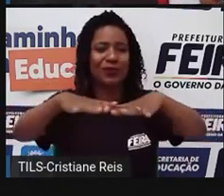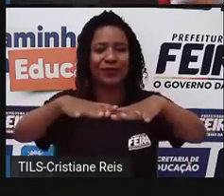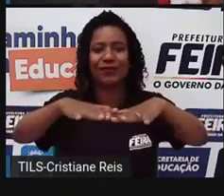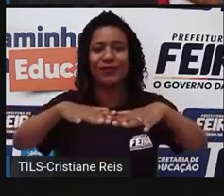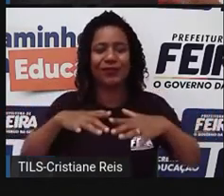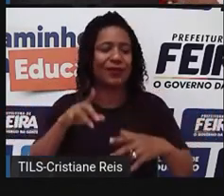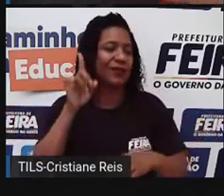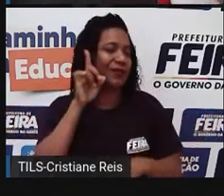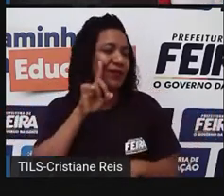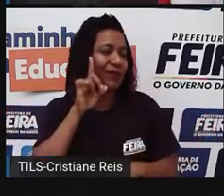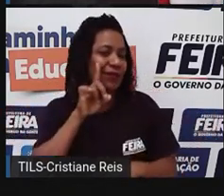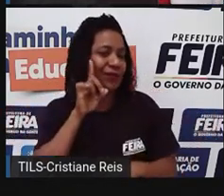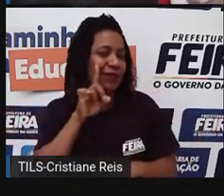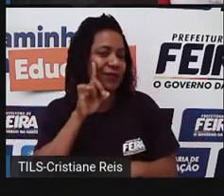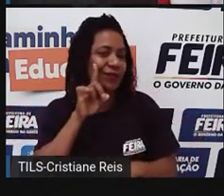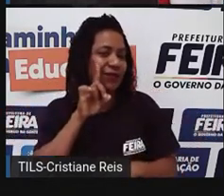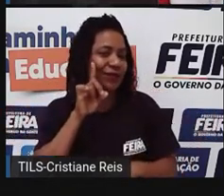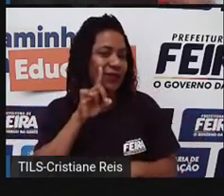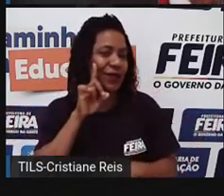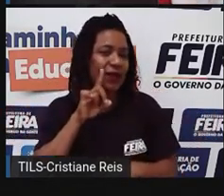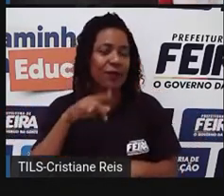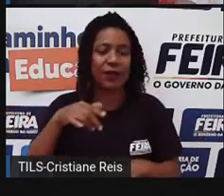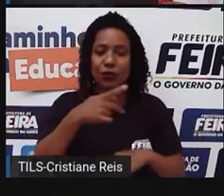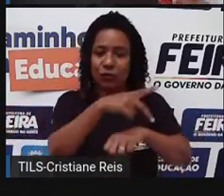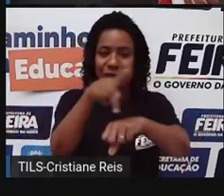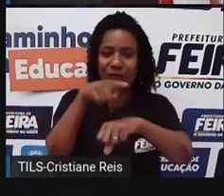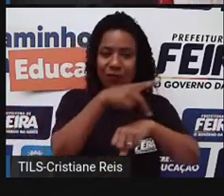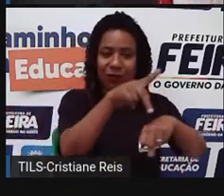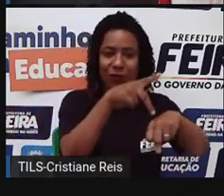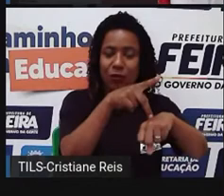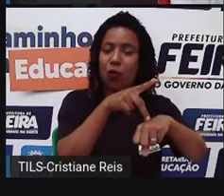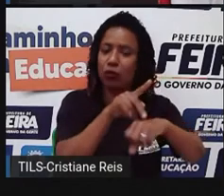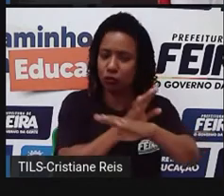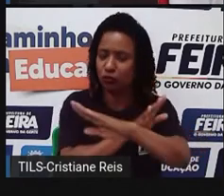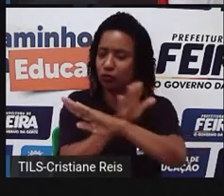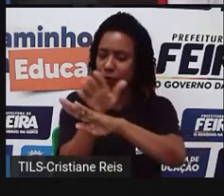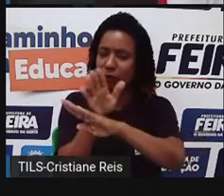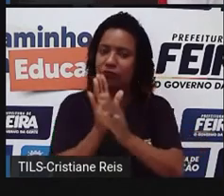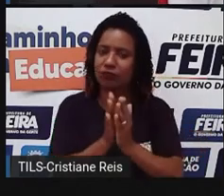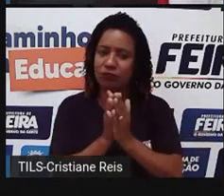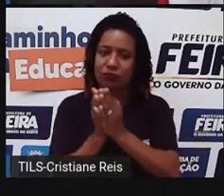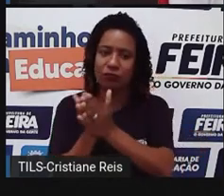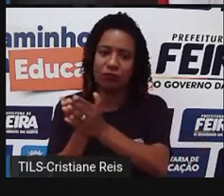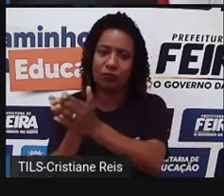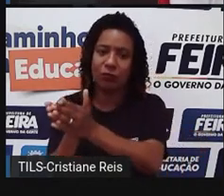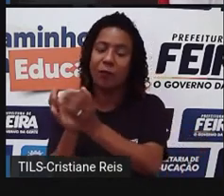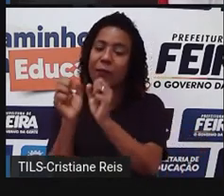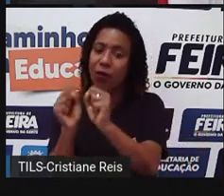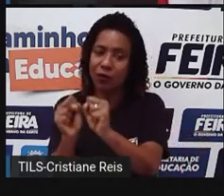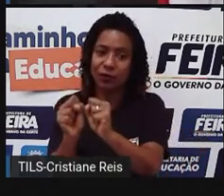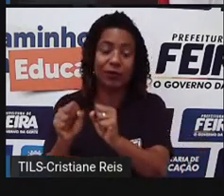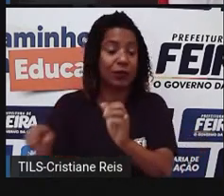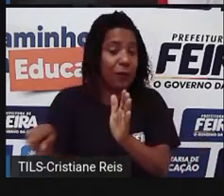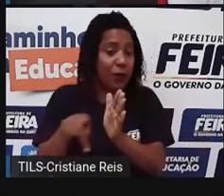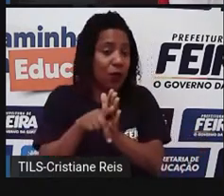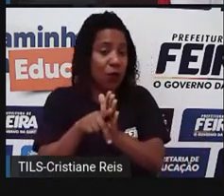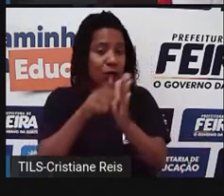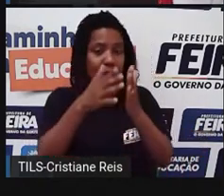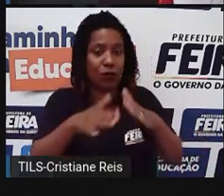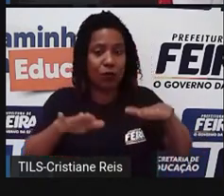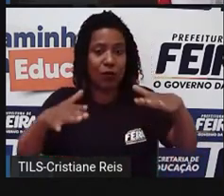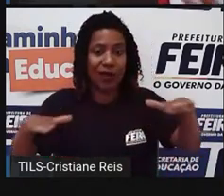navios, as embarcações podem transitar, sem estar precisando pedir autorização. Então, todos esses espaços aí,